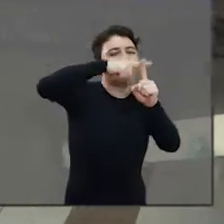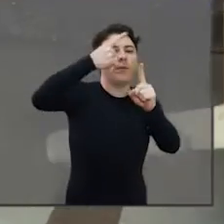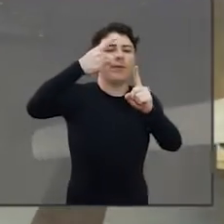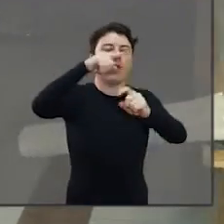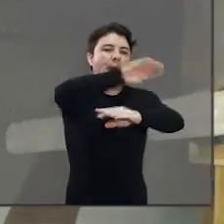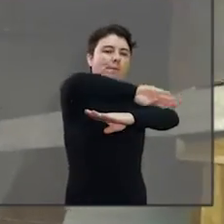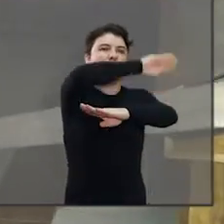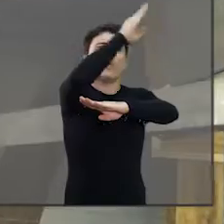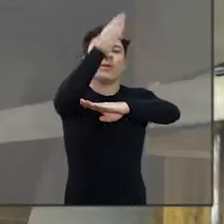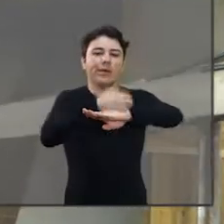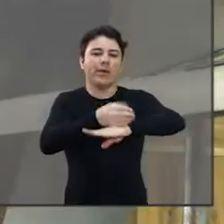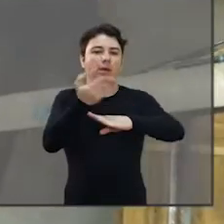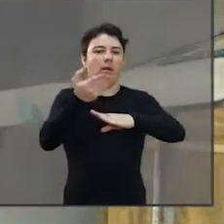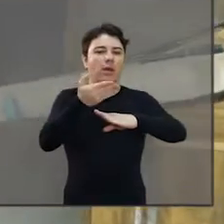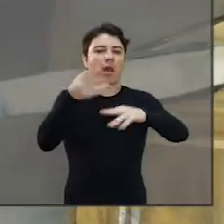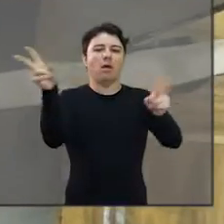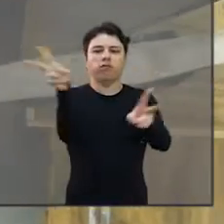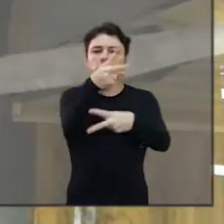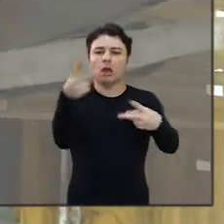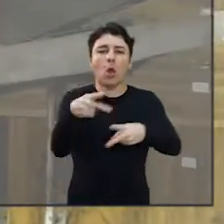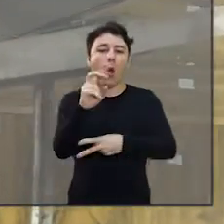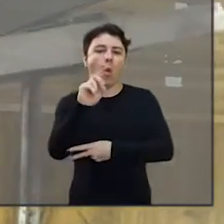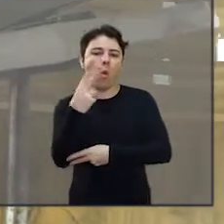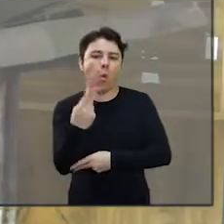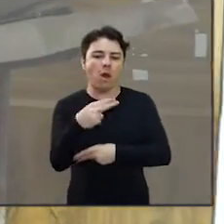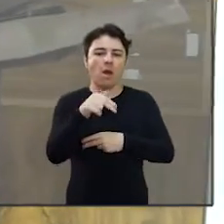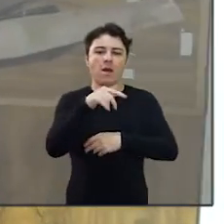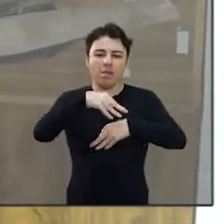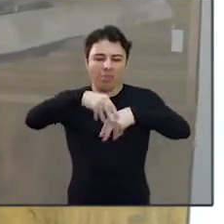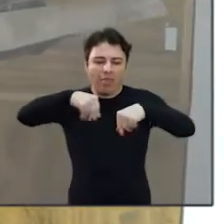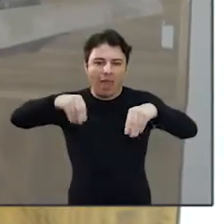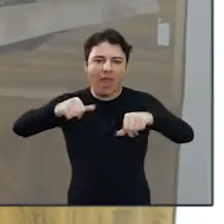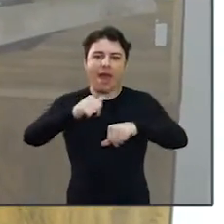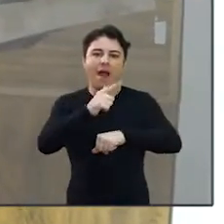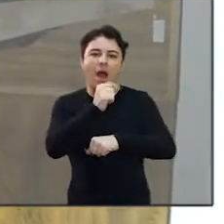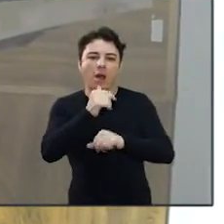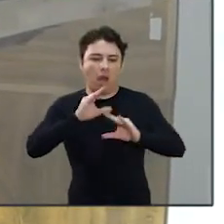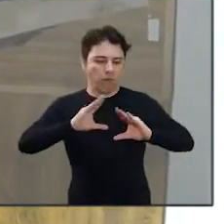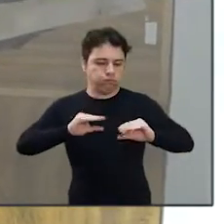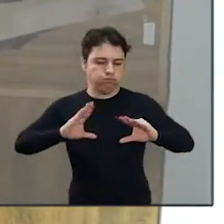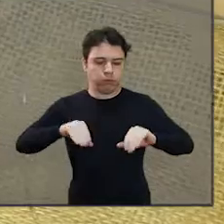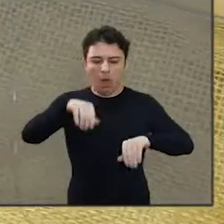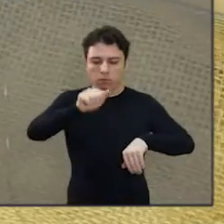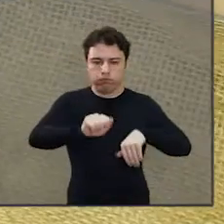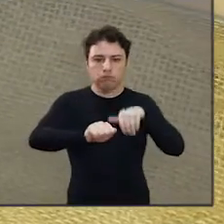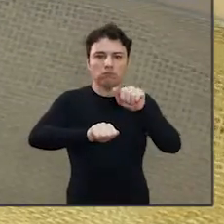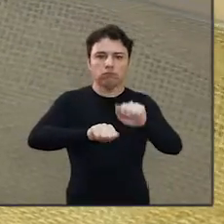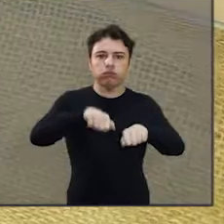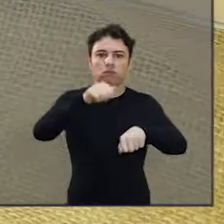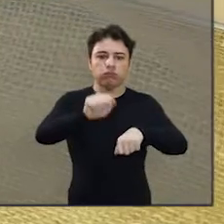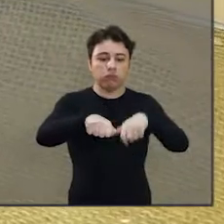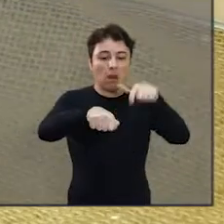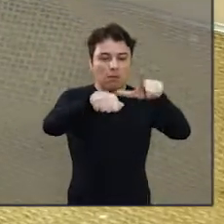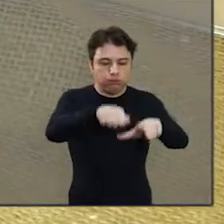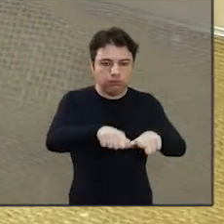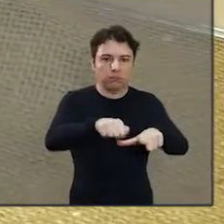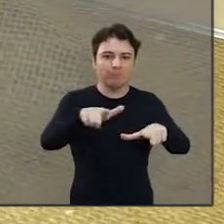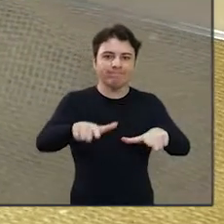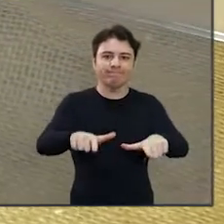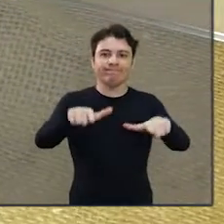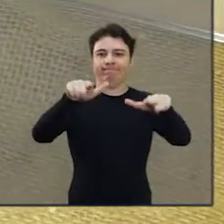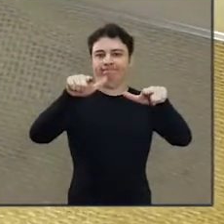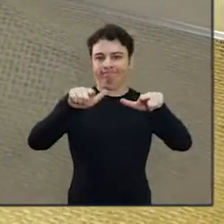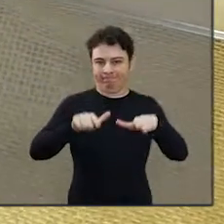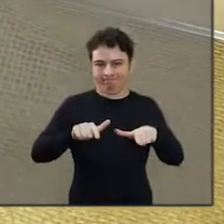inclinação da duna, posição, vento, proximidade com locais onde tinham